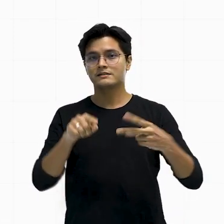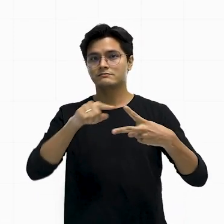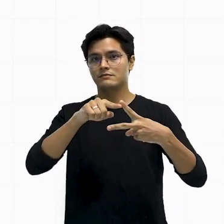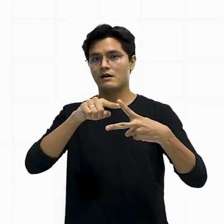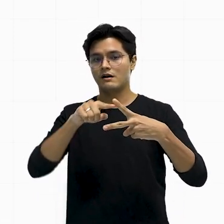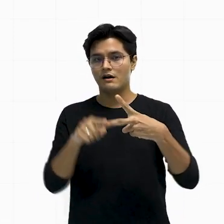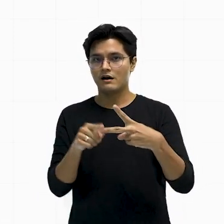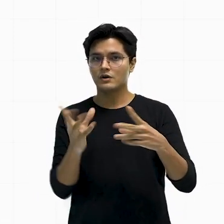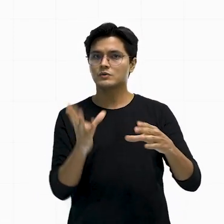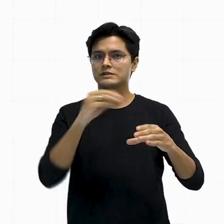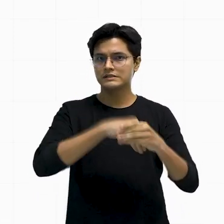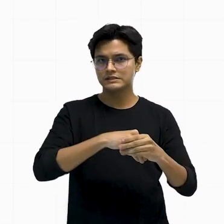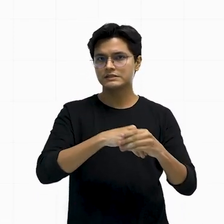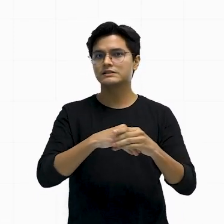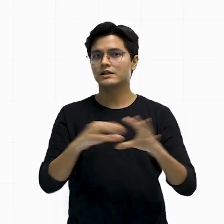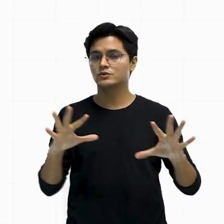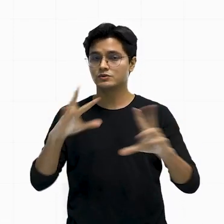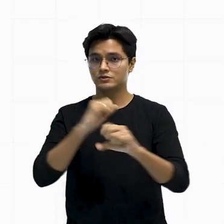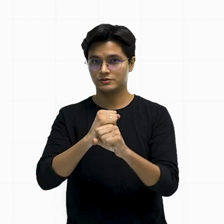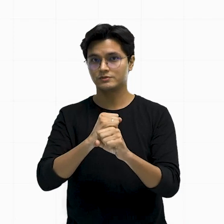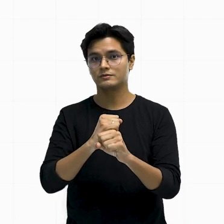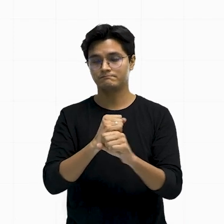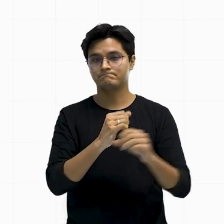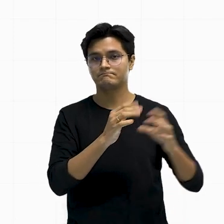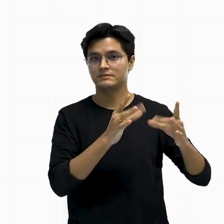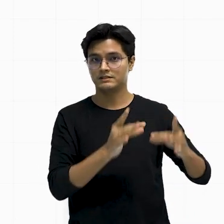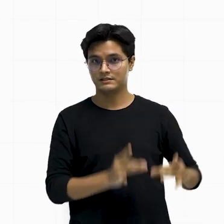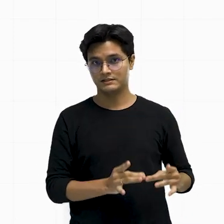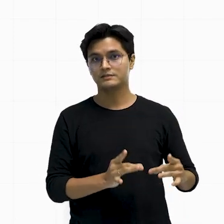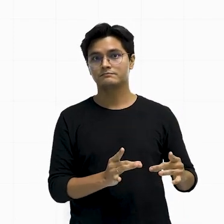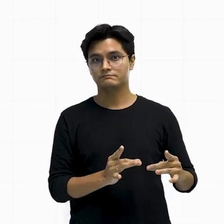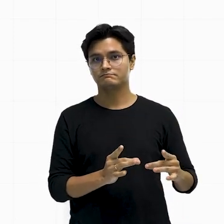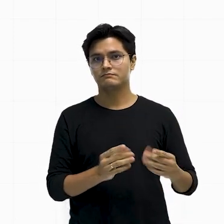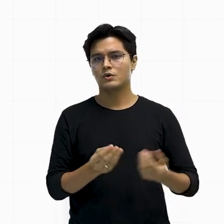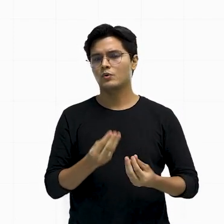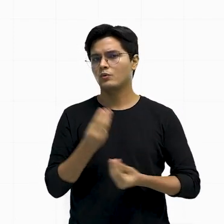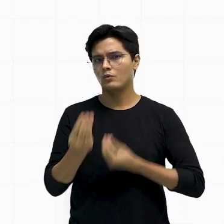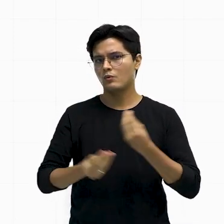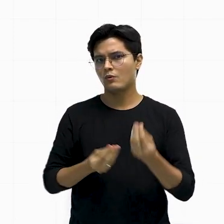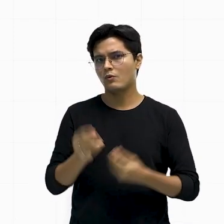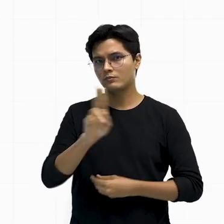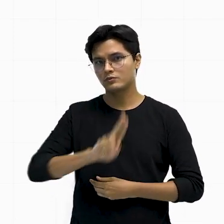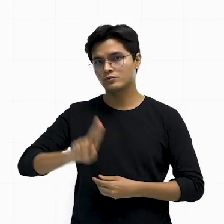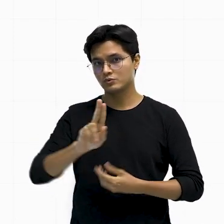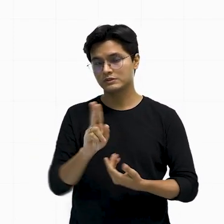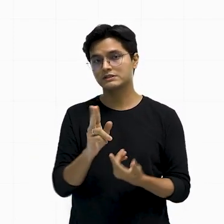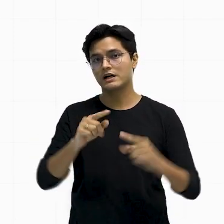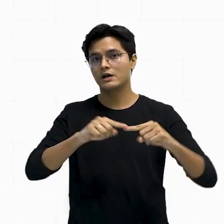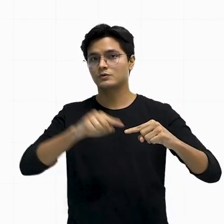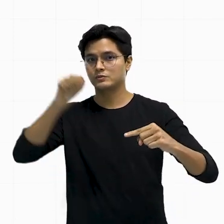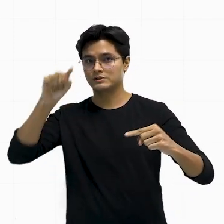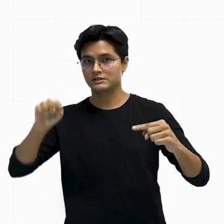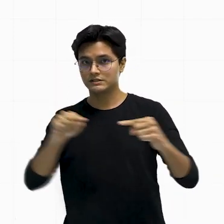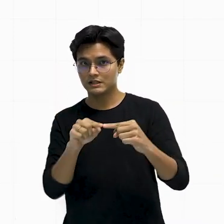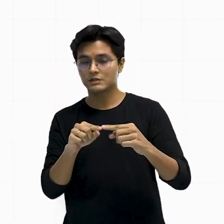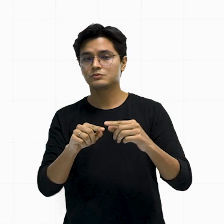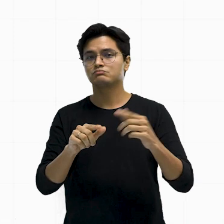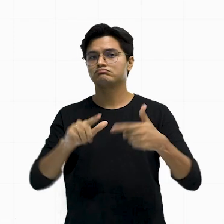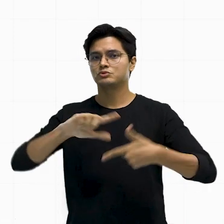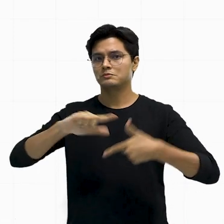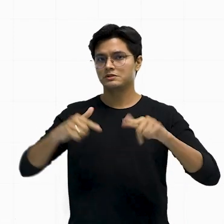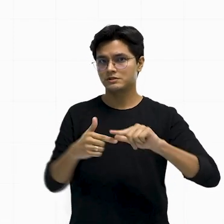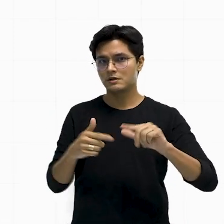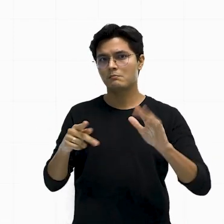medidas dos ângulos internos. O detalhamento são as aplicações da geometria dos triângulos em estruturas